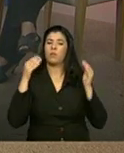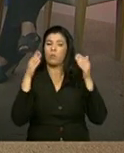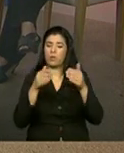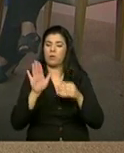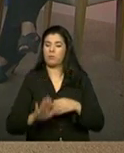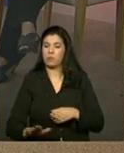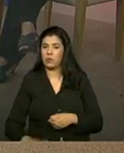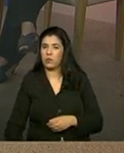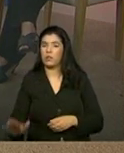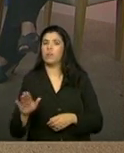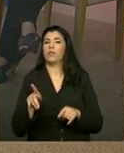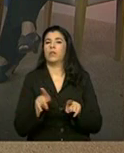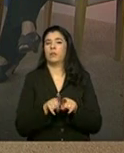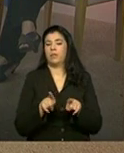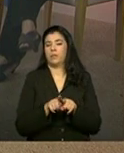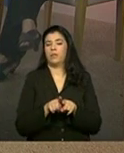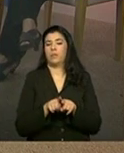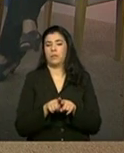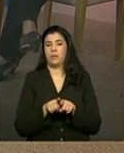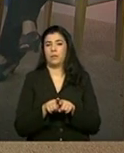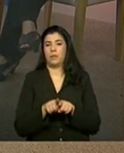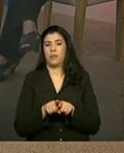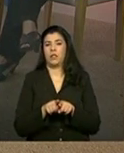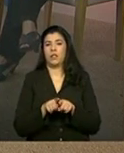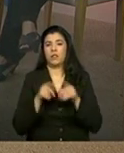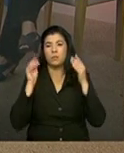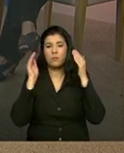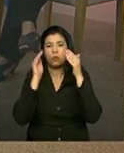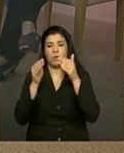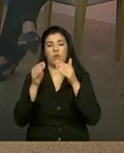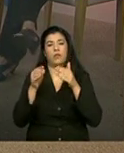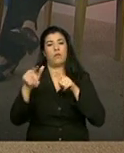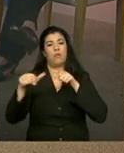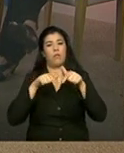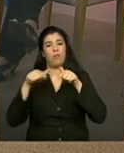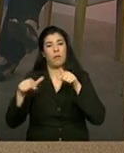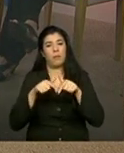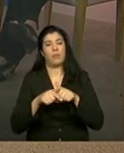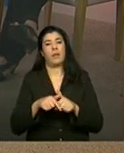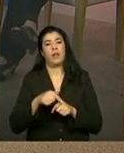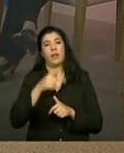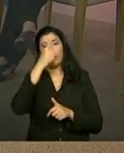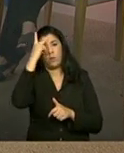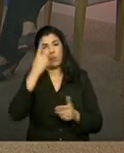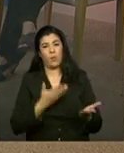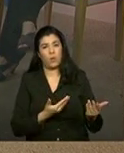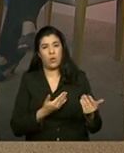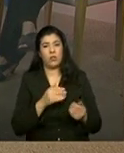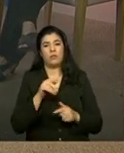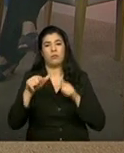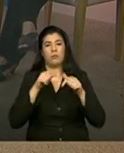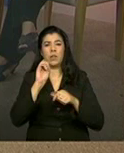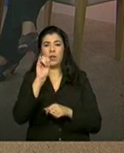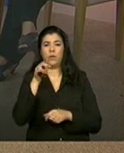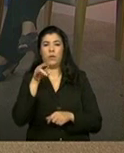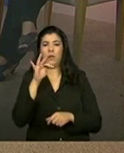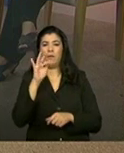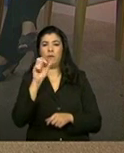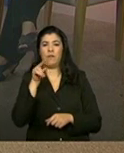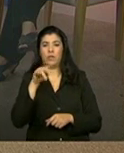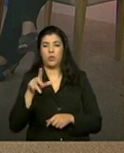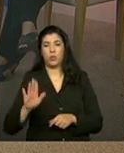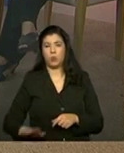pequena, ele vai atender a criança pequena, se é situação de trabalho infantil, ele vai atender as crianças e adolescentes nessa